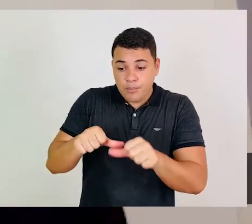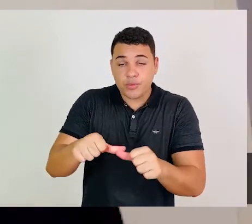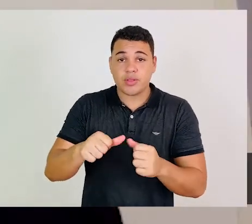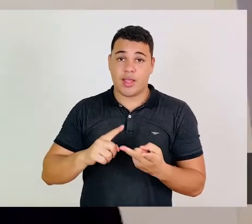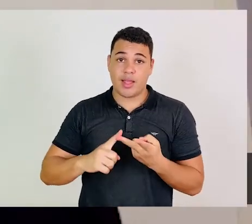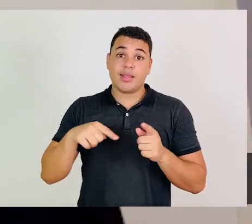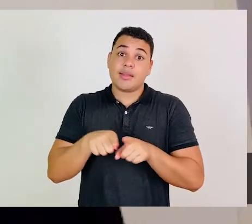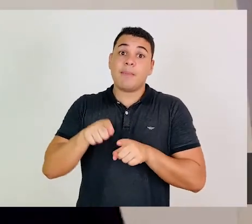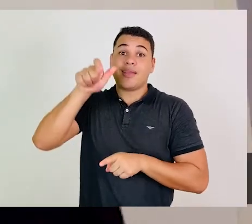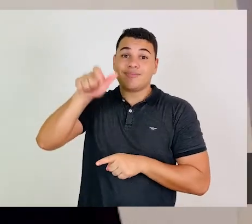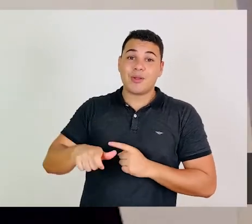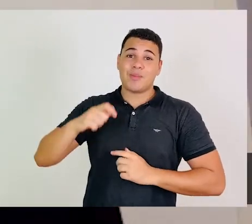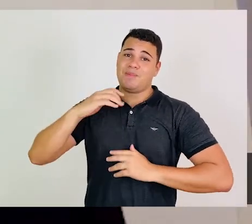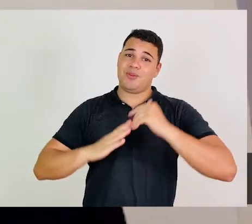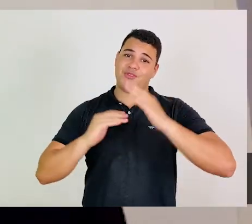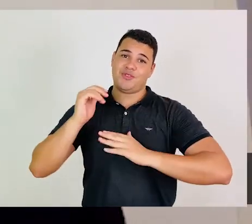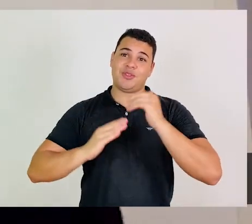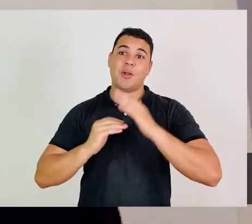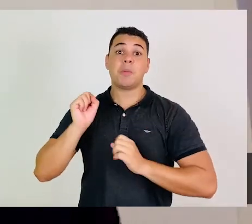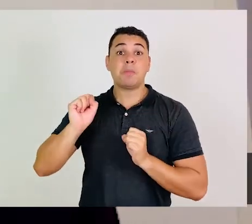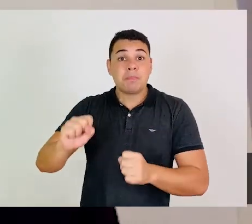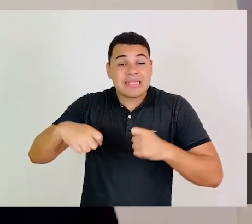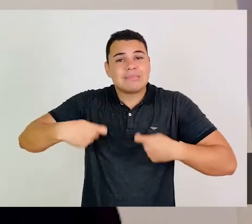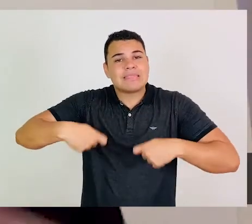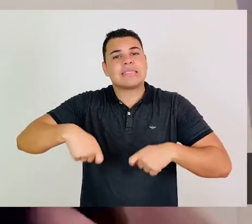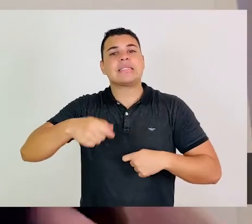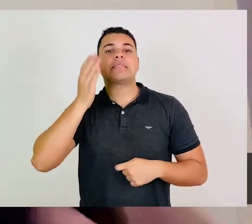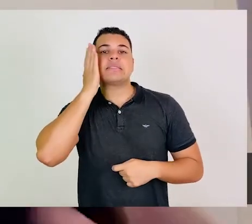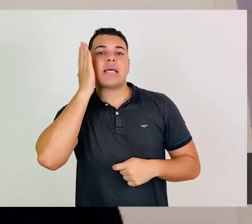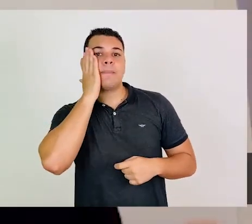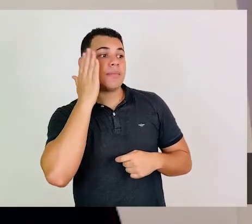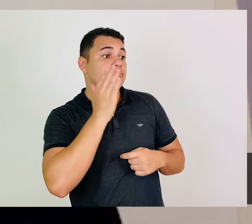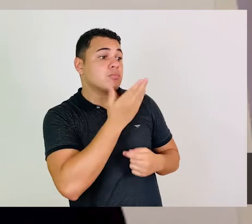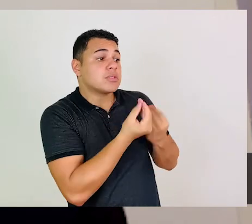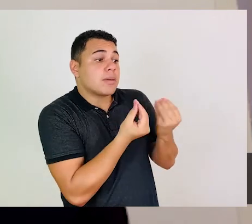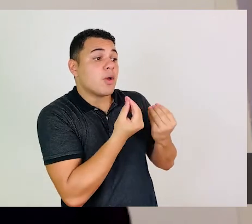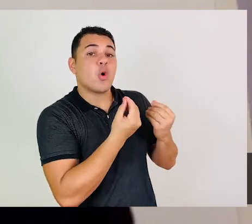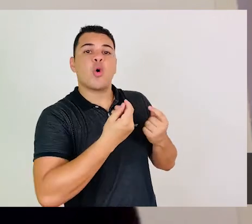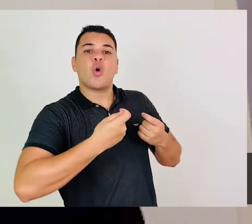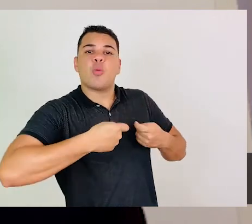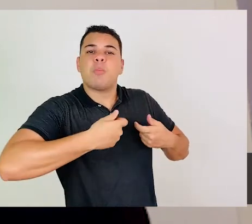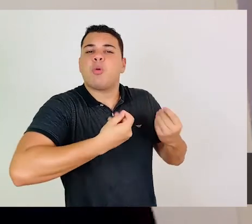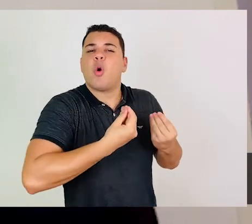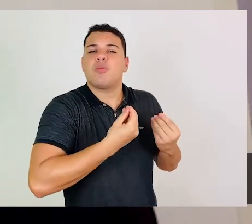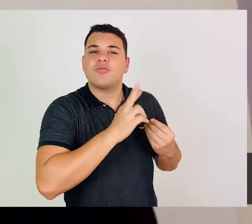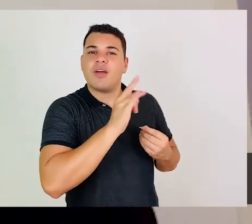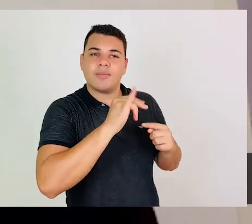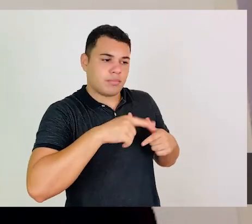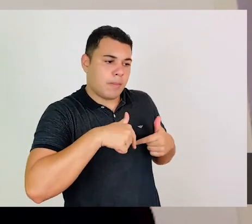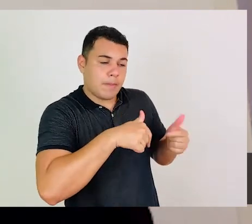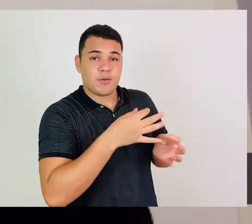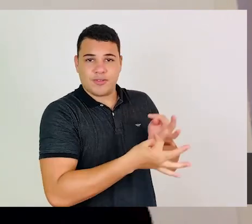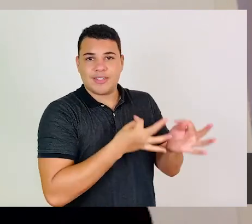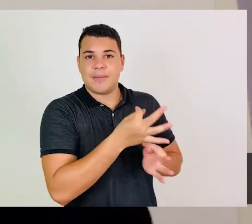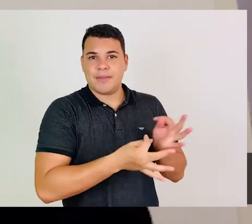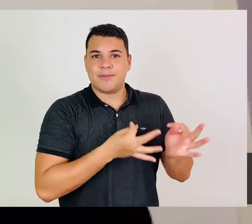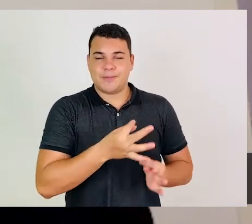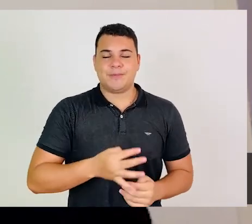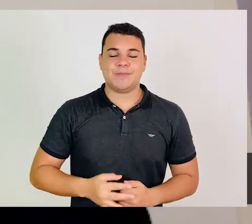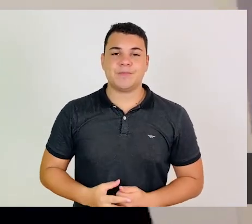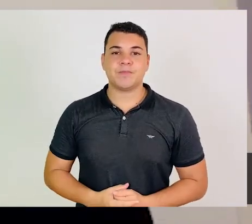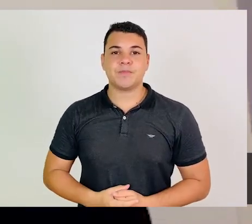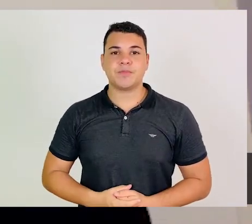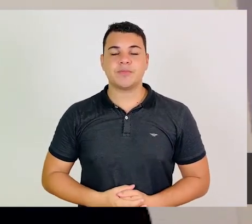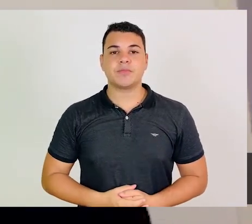interferindo nas dosagens hormonais e na interpretação que o especialista vai realizar